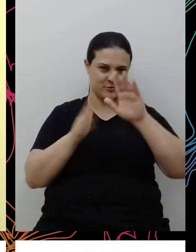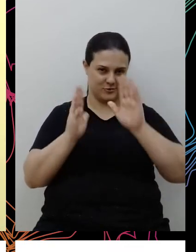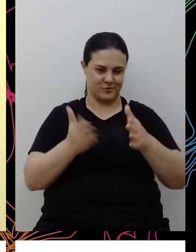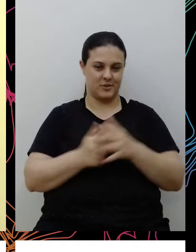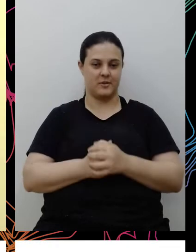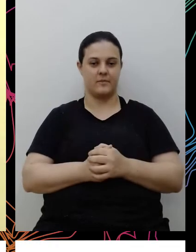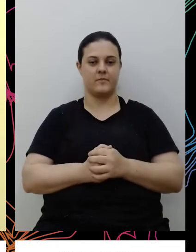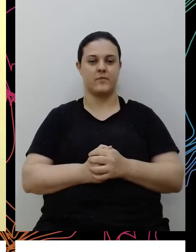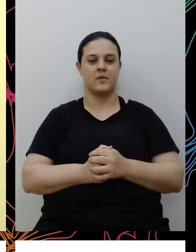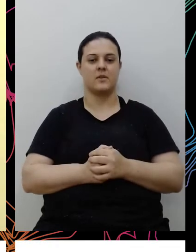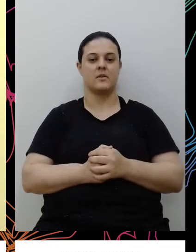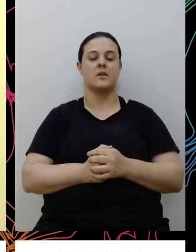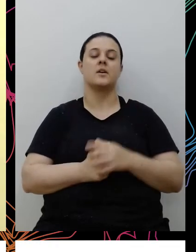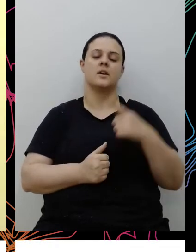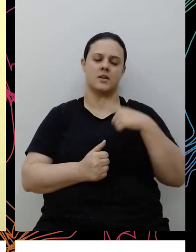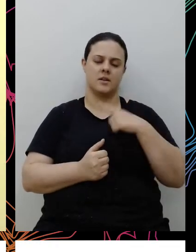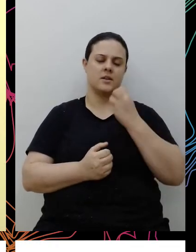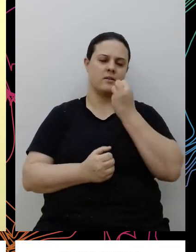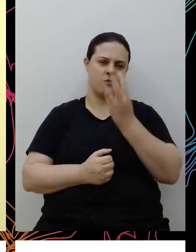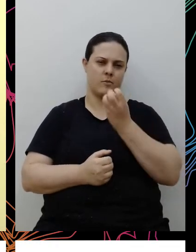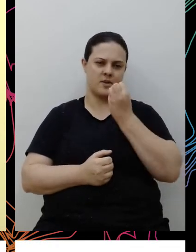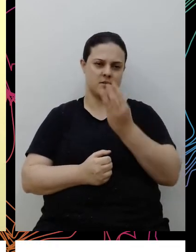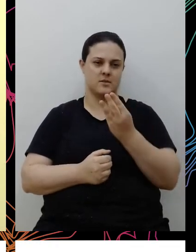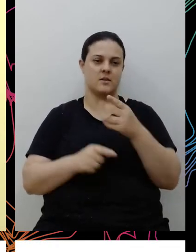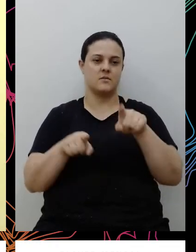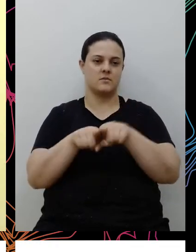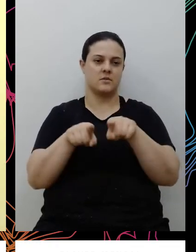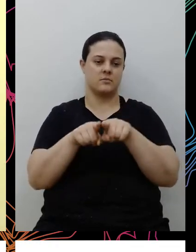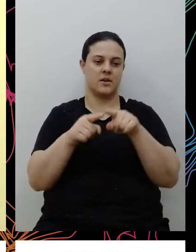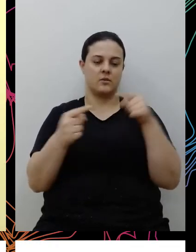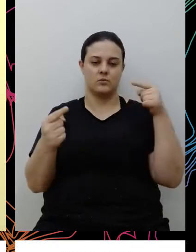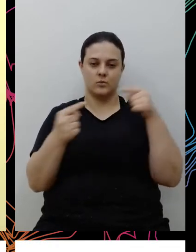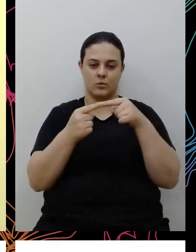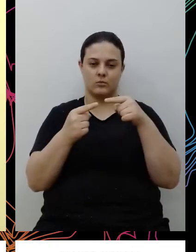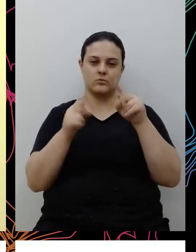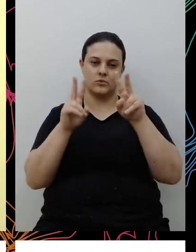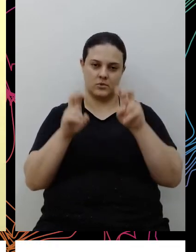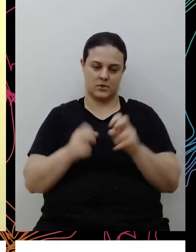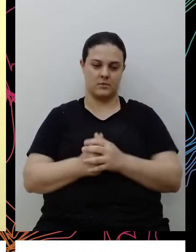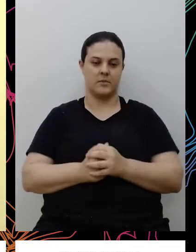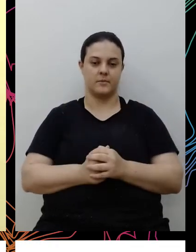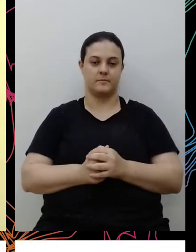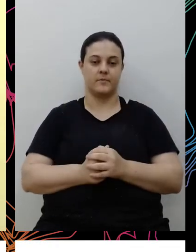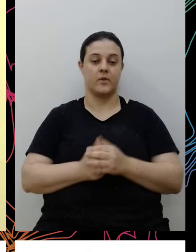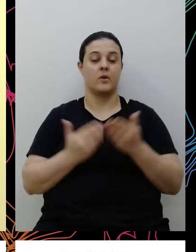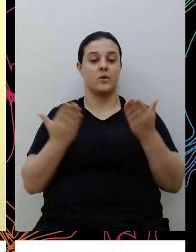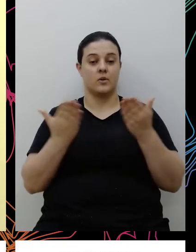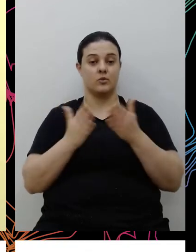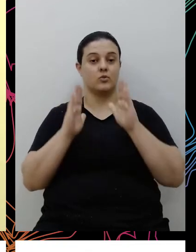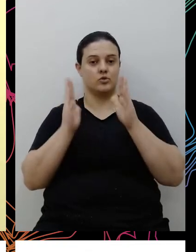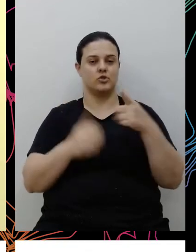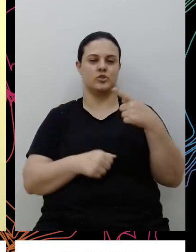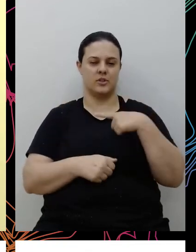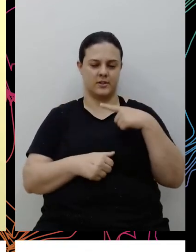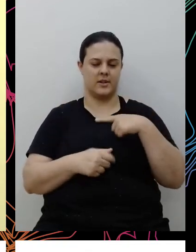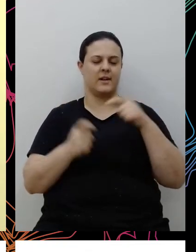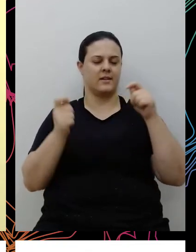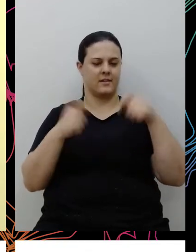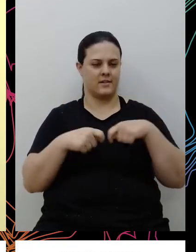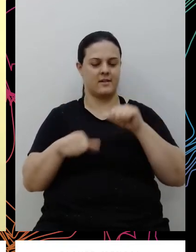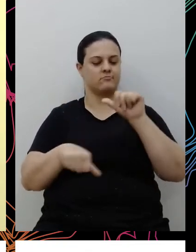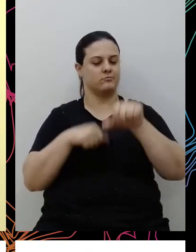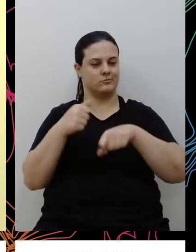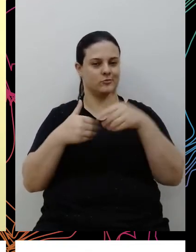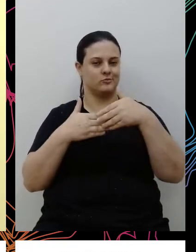além de ter essas informações, aproximação com o tema das questões raciais, né, então hoje já existe caminhos para promover essa mudança,